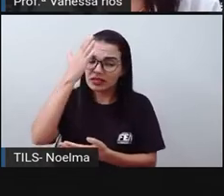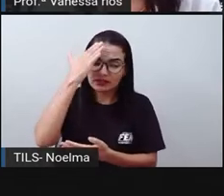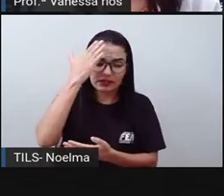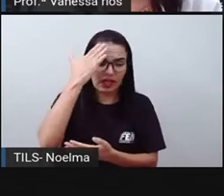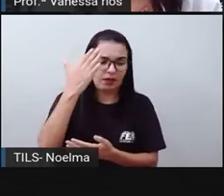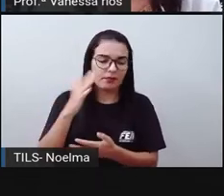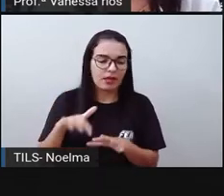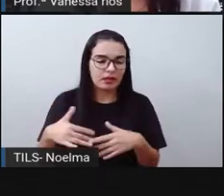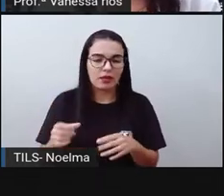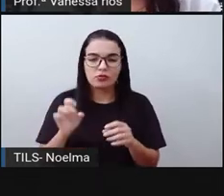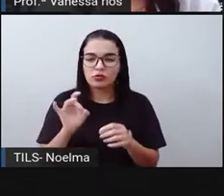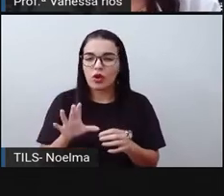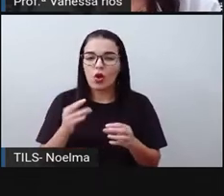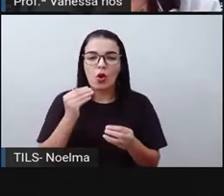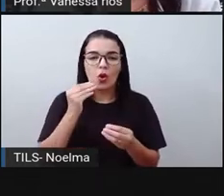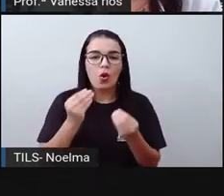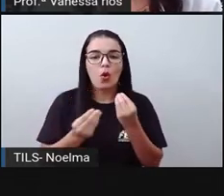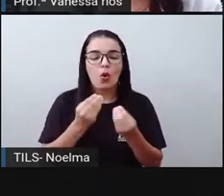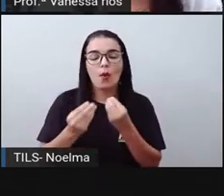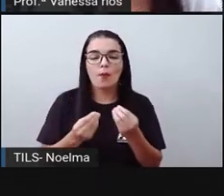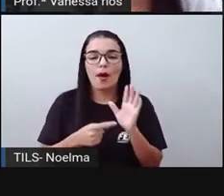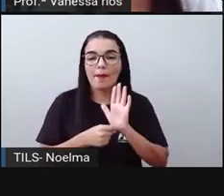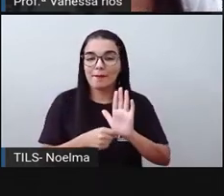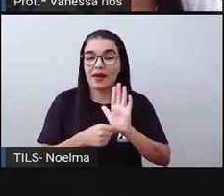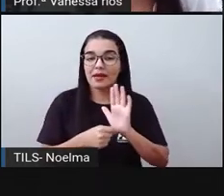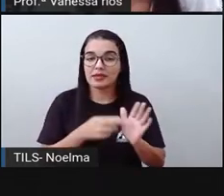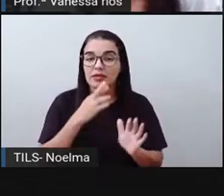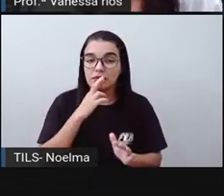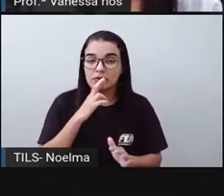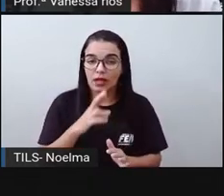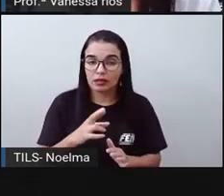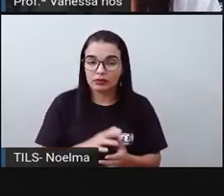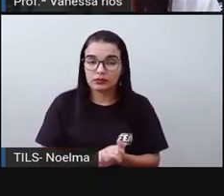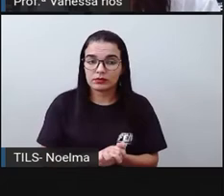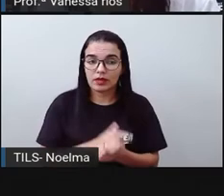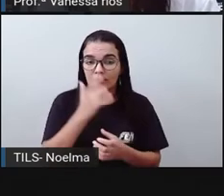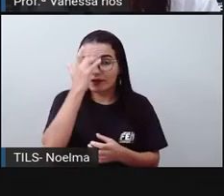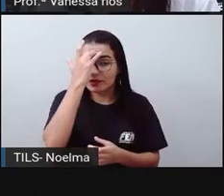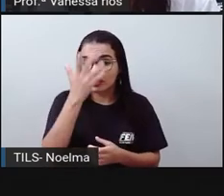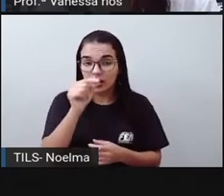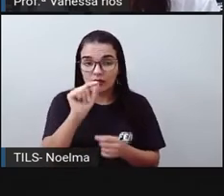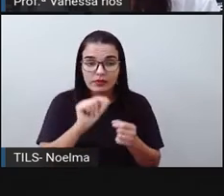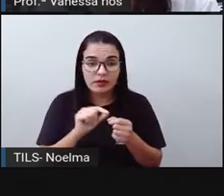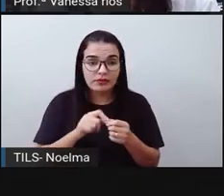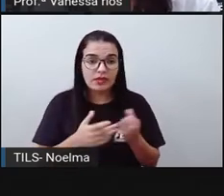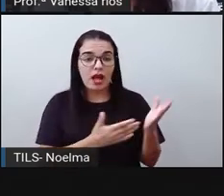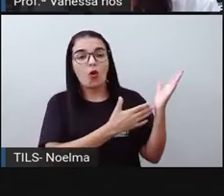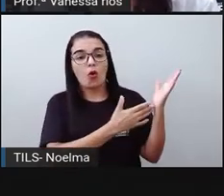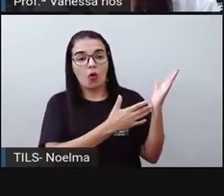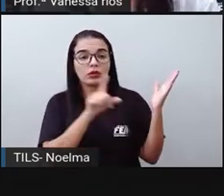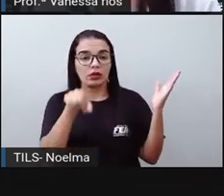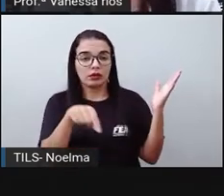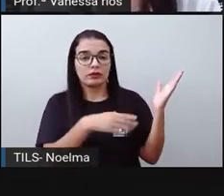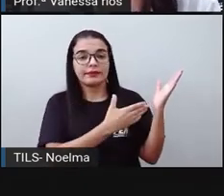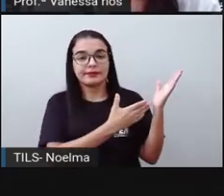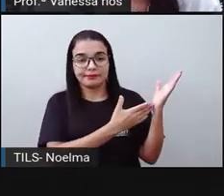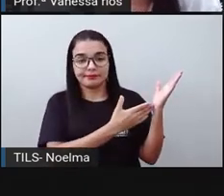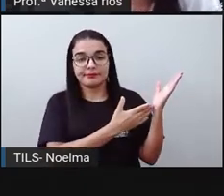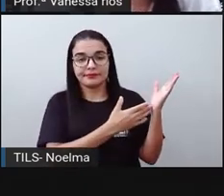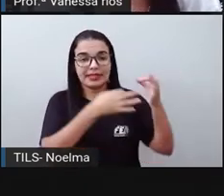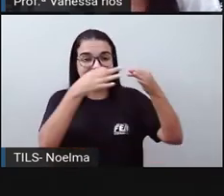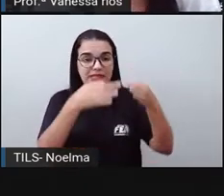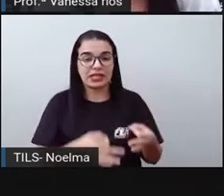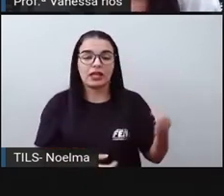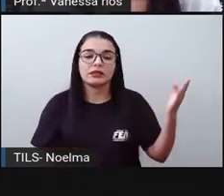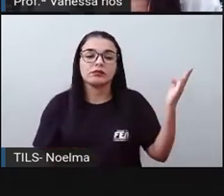esses números, eles aparecem, como os resultados aparecem. Para facilitar o processo de adição nesses casos, nós vamos armar a